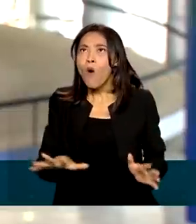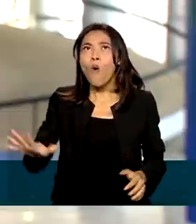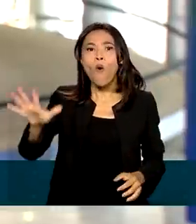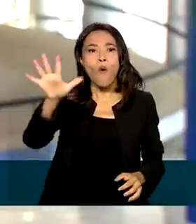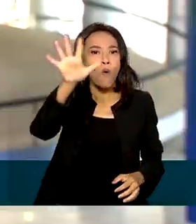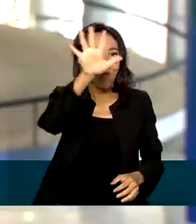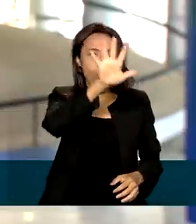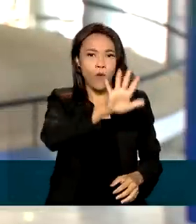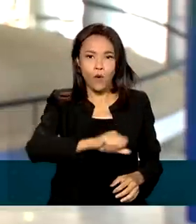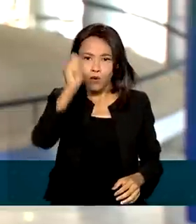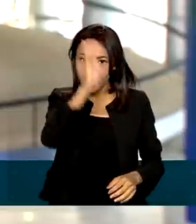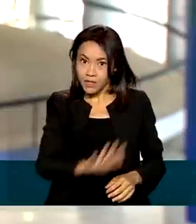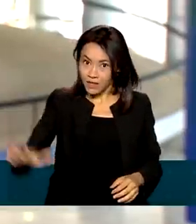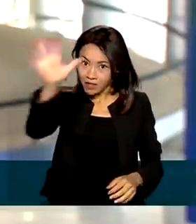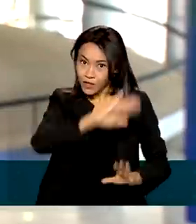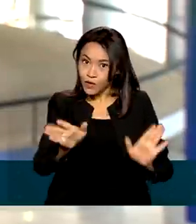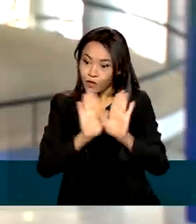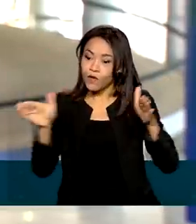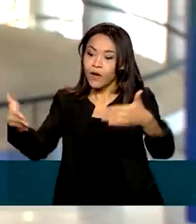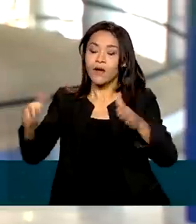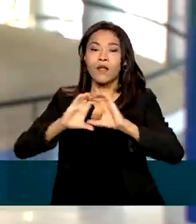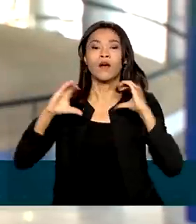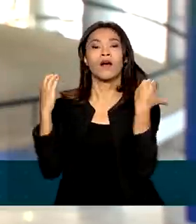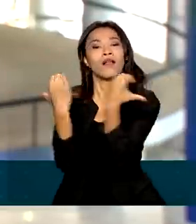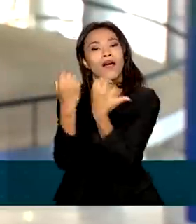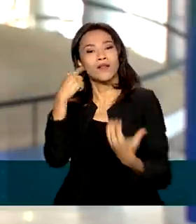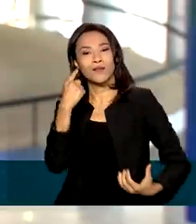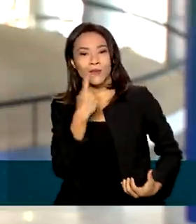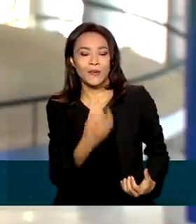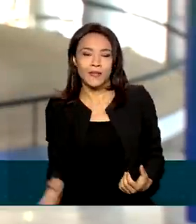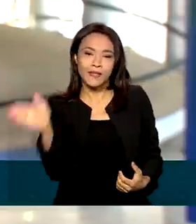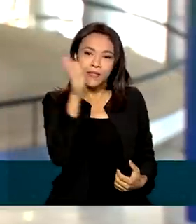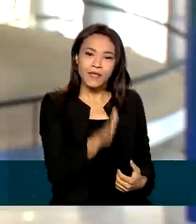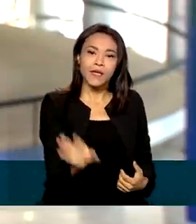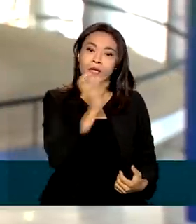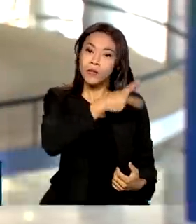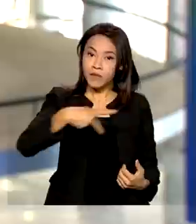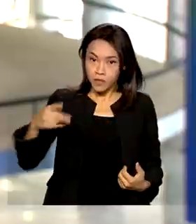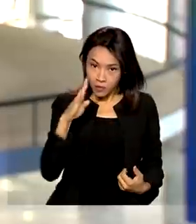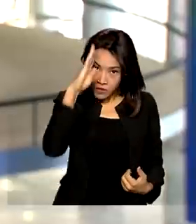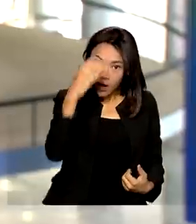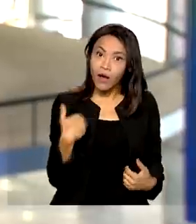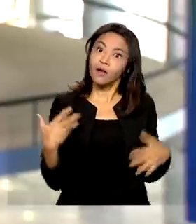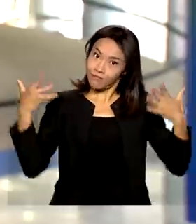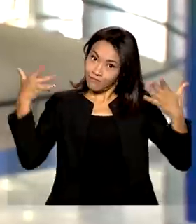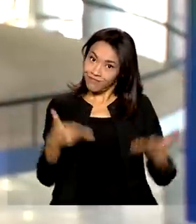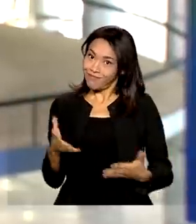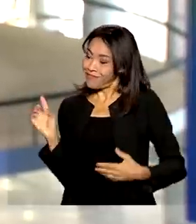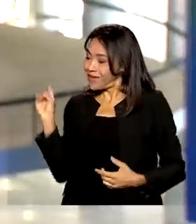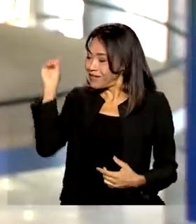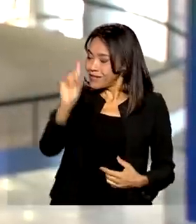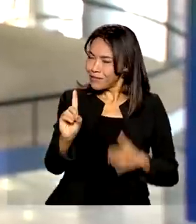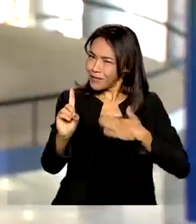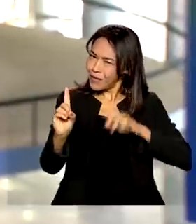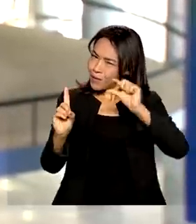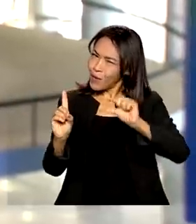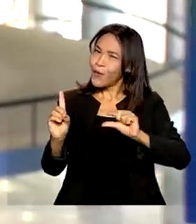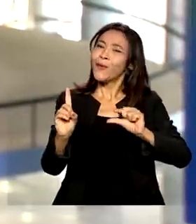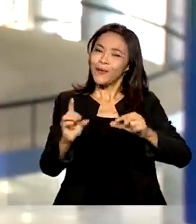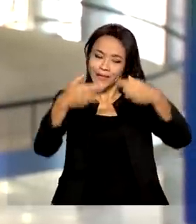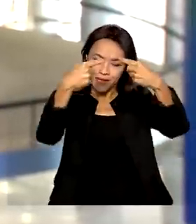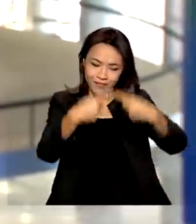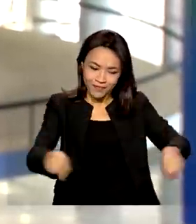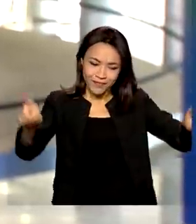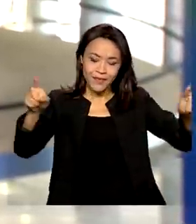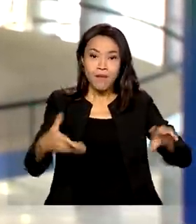focado aí na comunidade surda. E, Natália, o presidente Jair Bolsonaro participa dessa solenidade daqui a pouco, mas antes, ainda mais